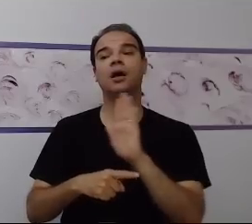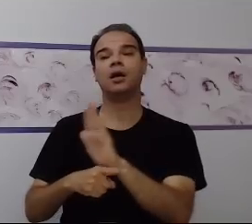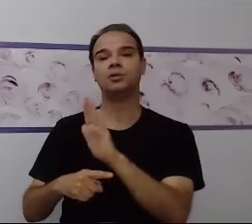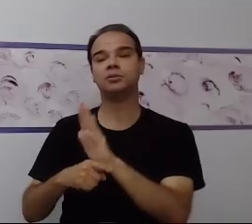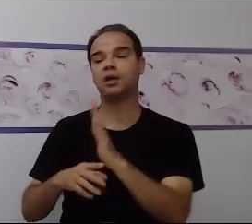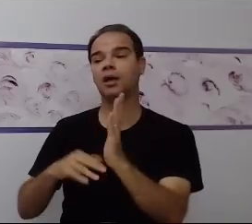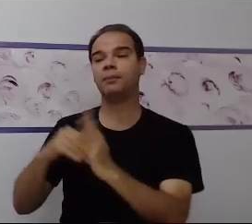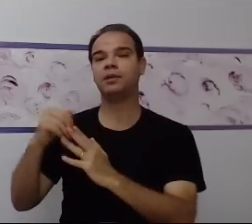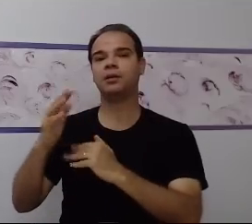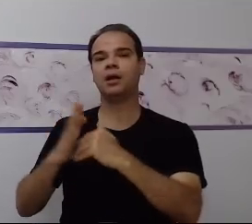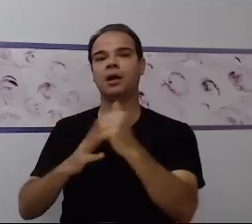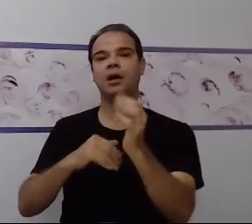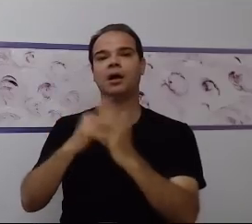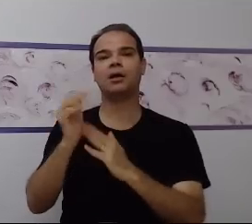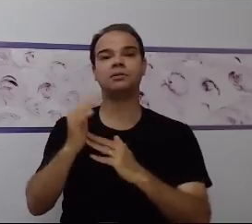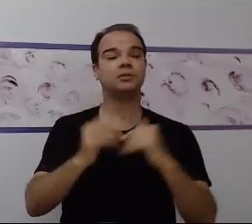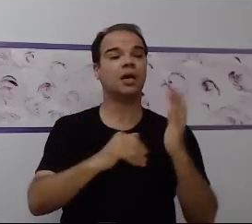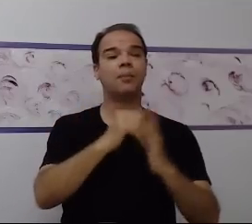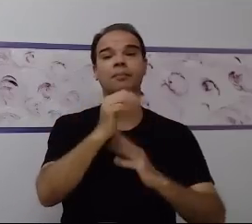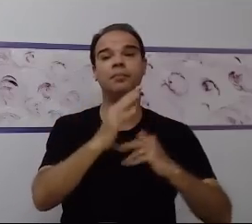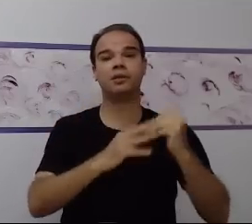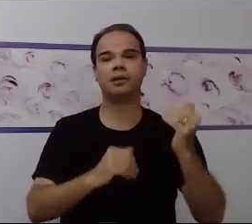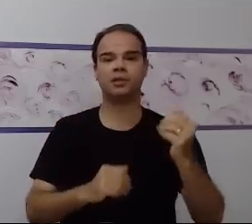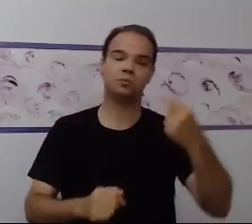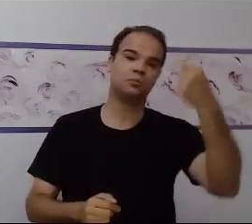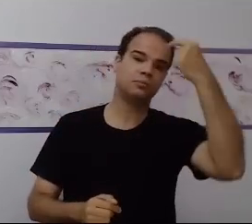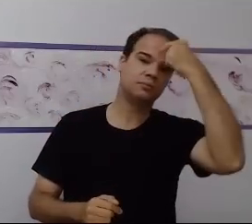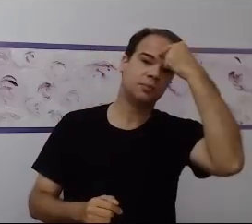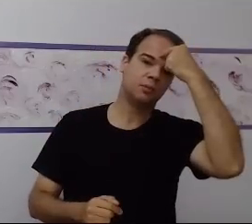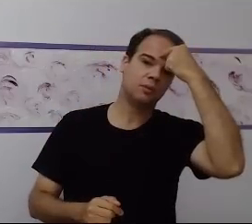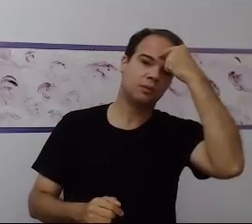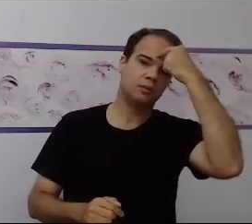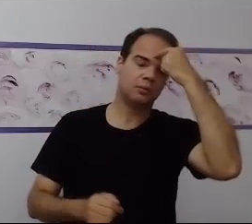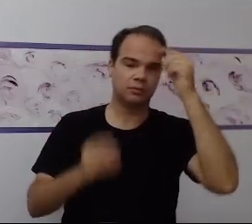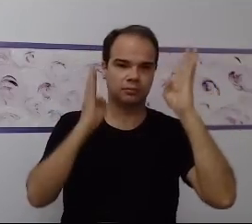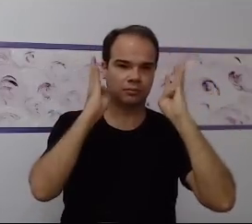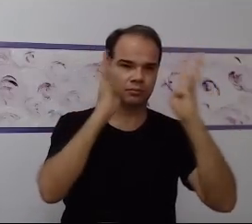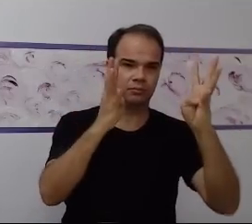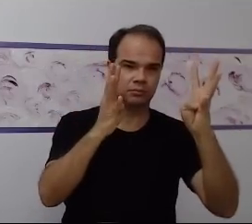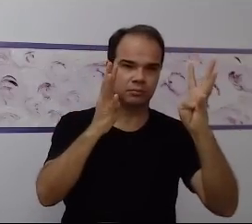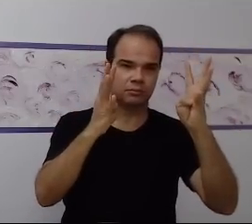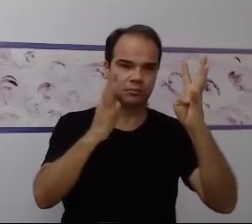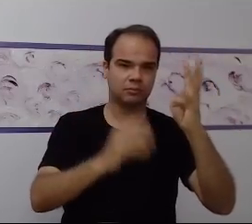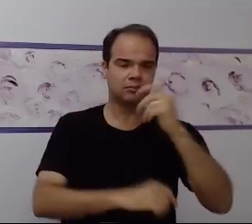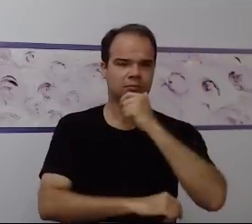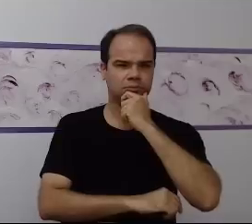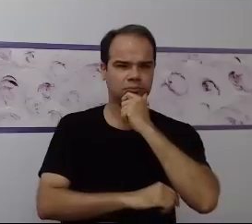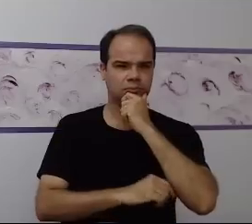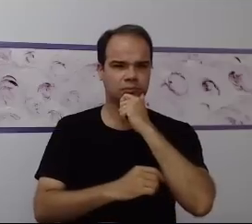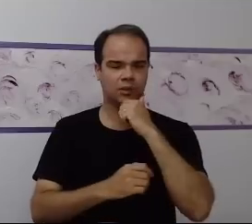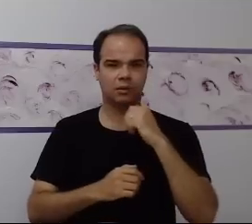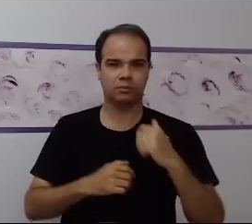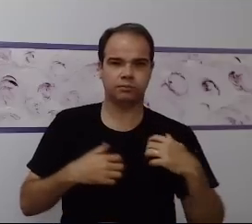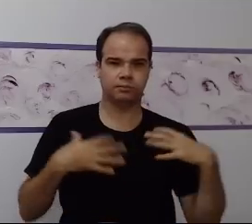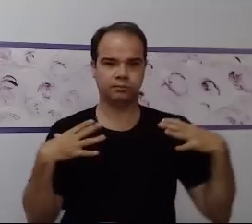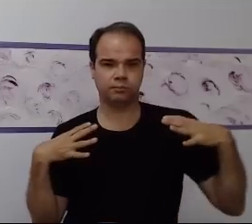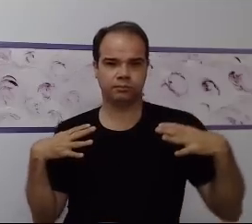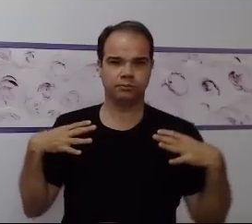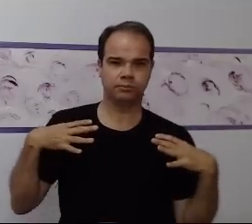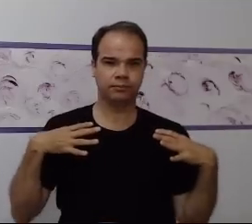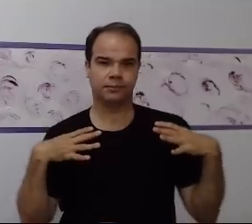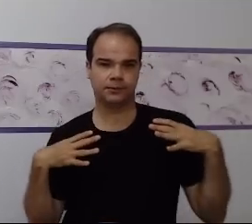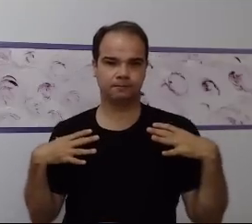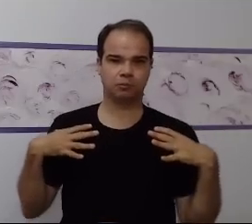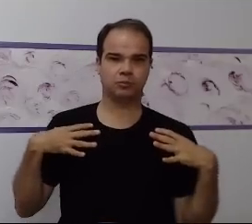habilidades. que habilidades são essas? Memória, atenção, concentração, coordenação motora. Então,